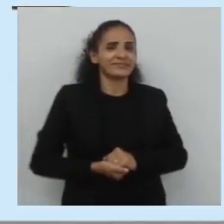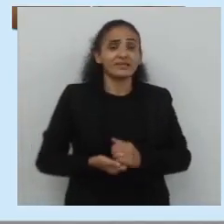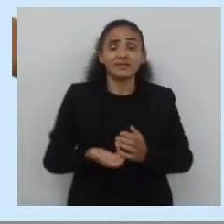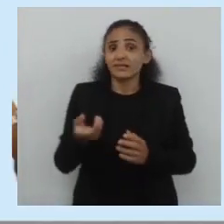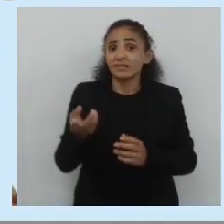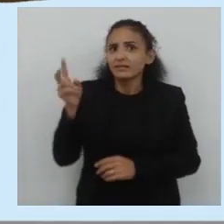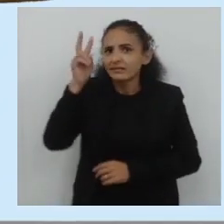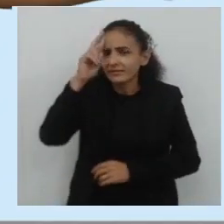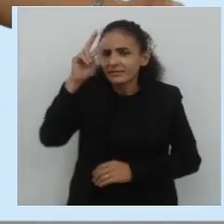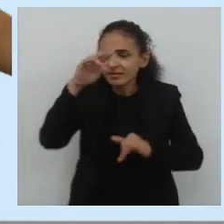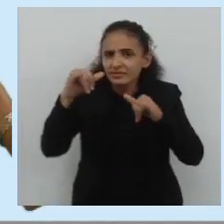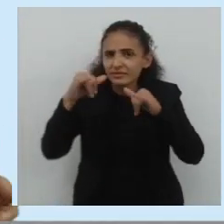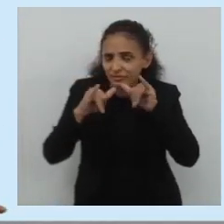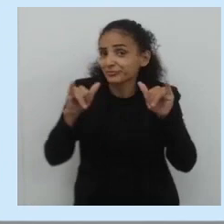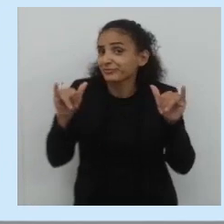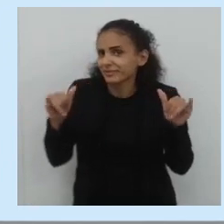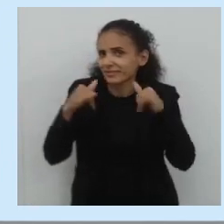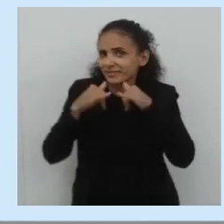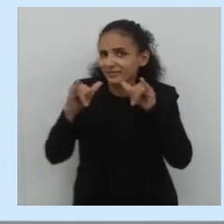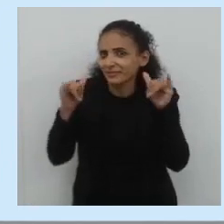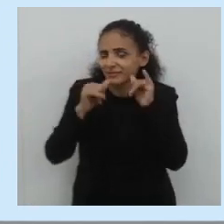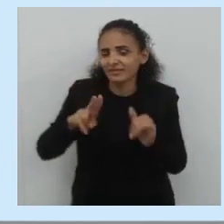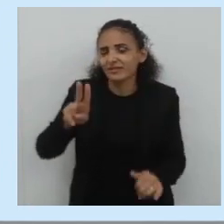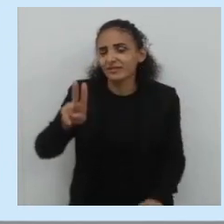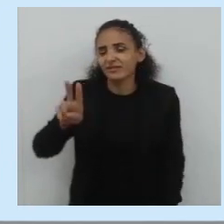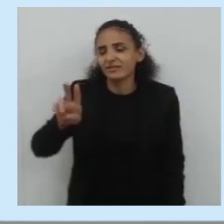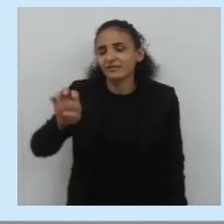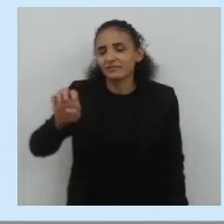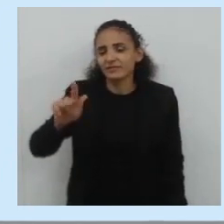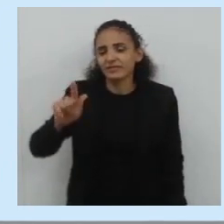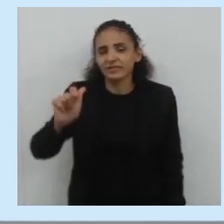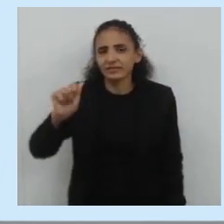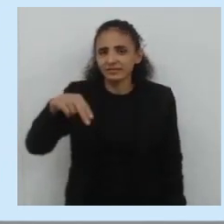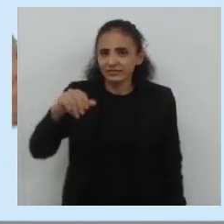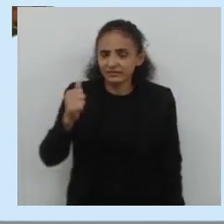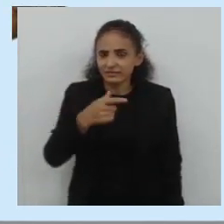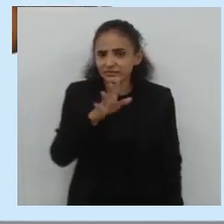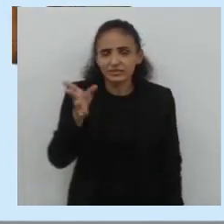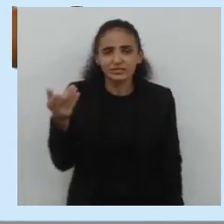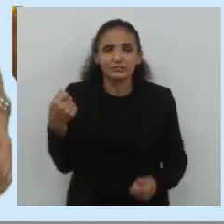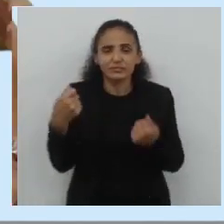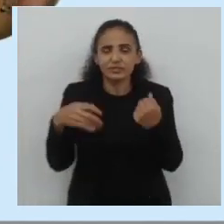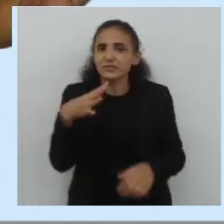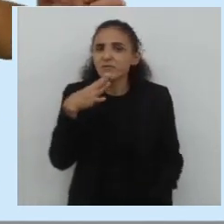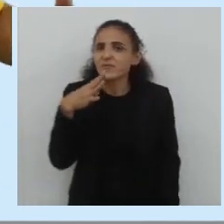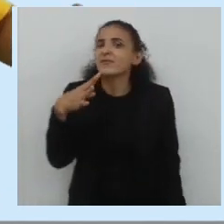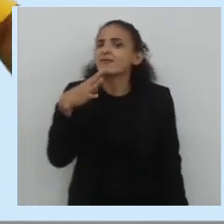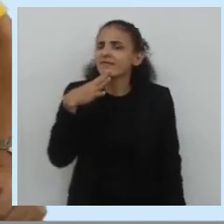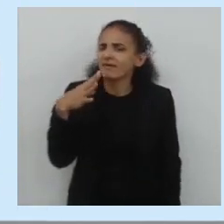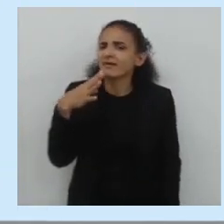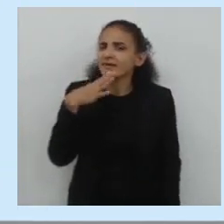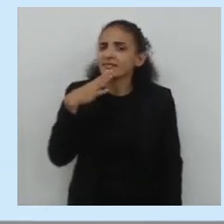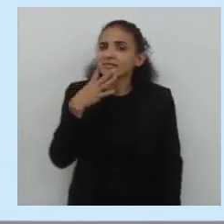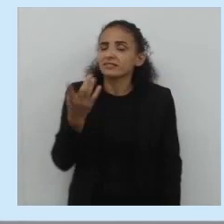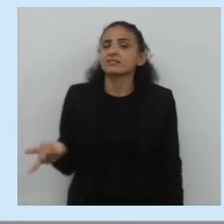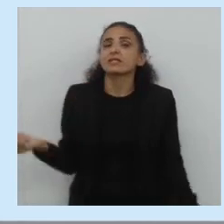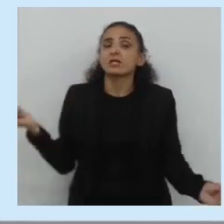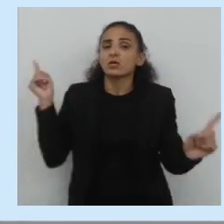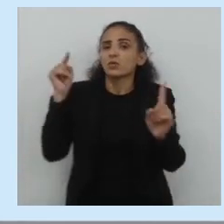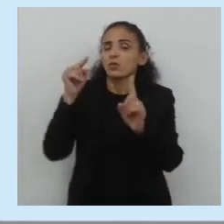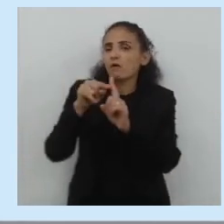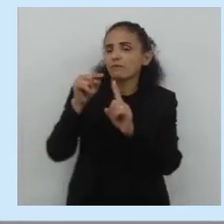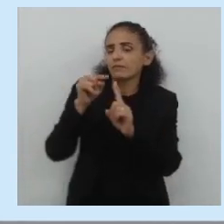lembram das propagandas? Para lembrar daquela propaganda vegana? Então, é você conhecer o gênero, o seu